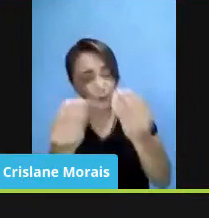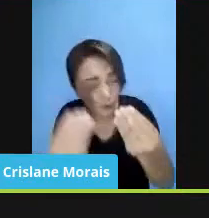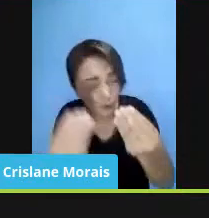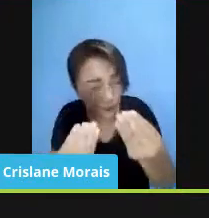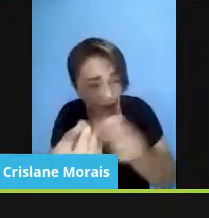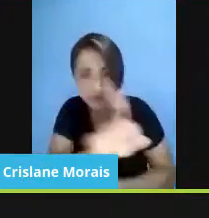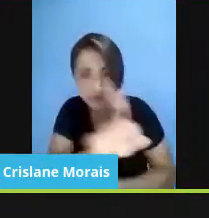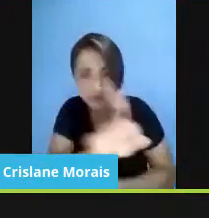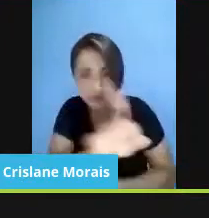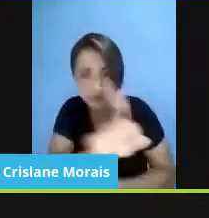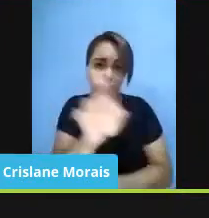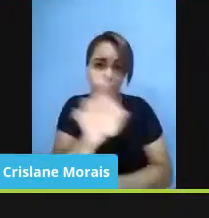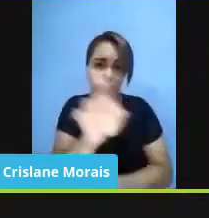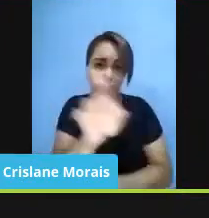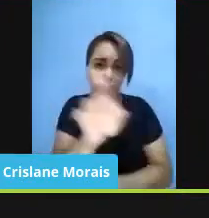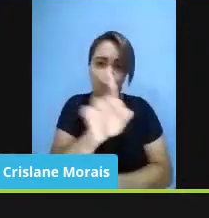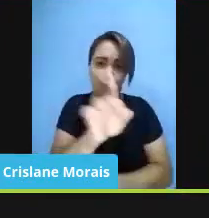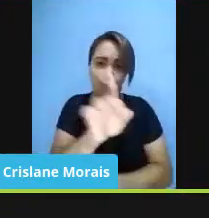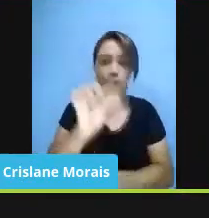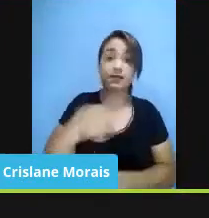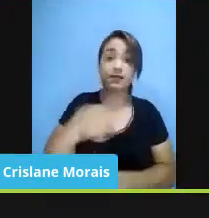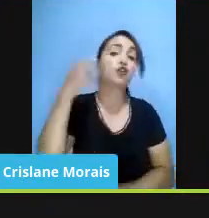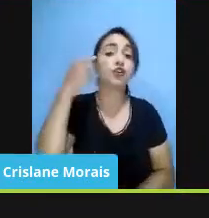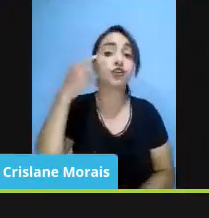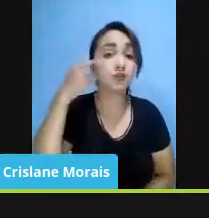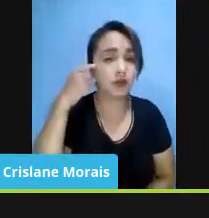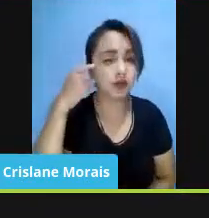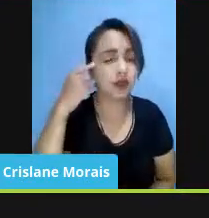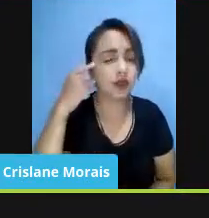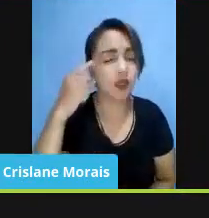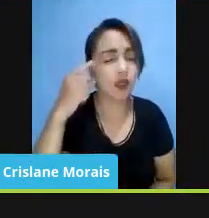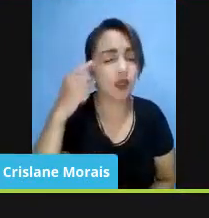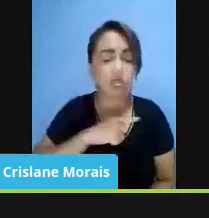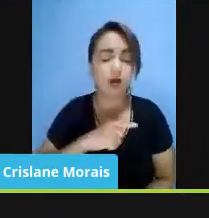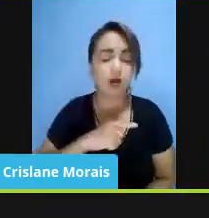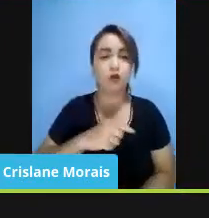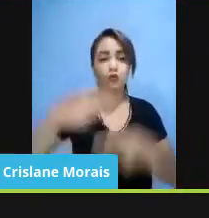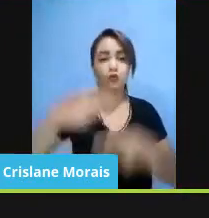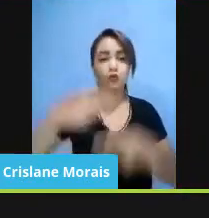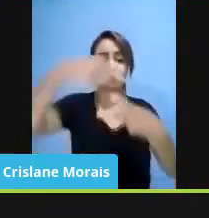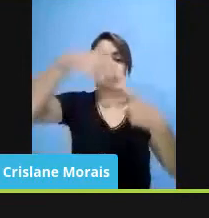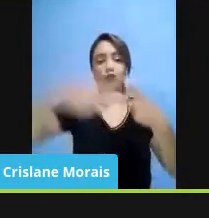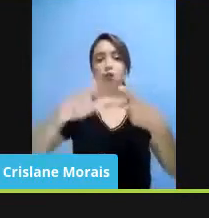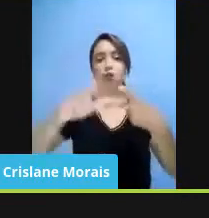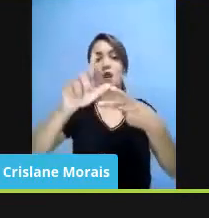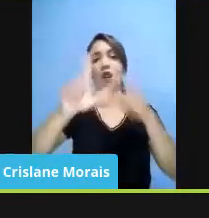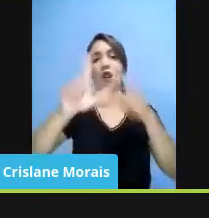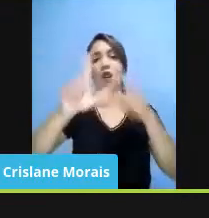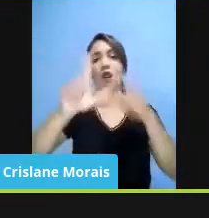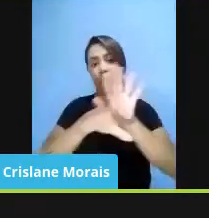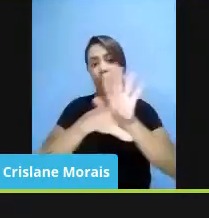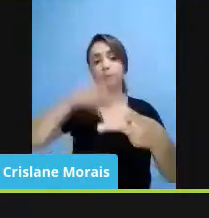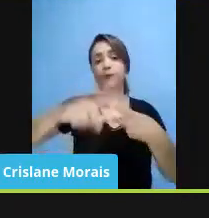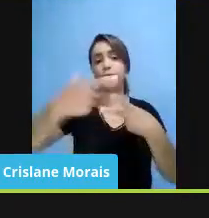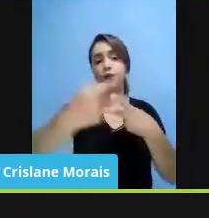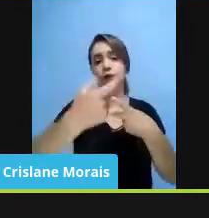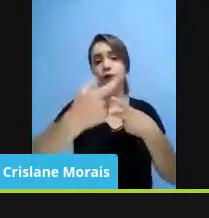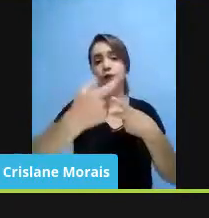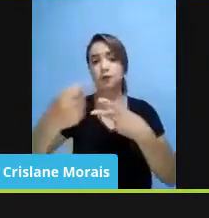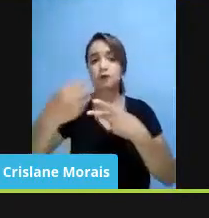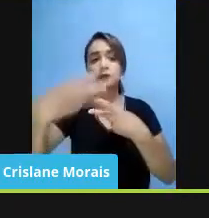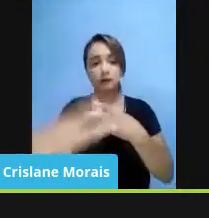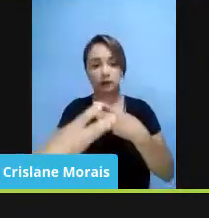não. Se vocês tiverem noção que nós temos duas leis, uma de 2003, relativa à história